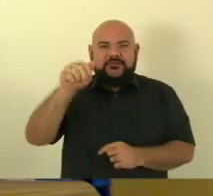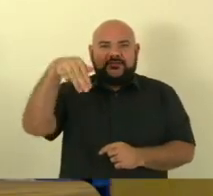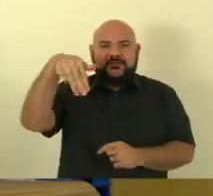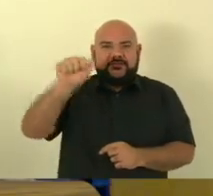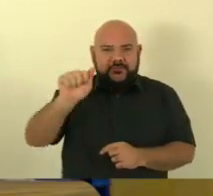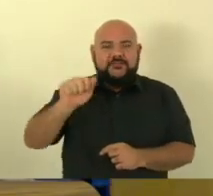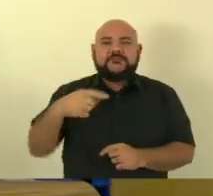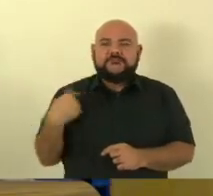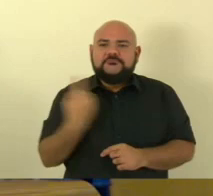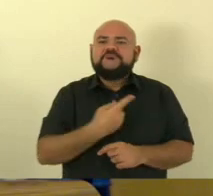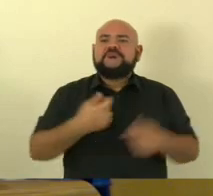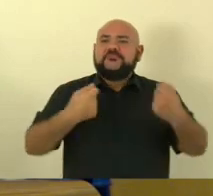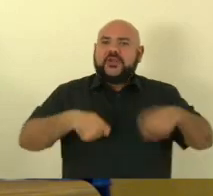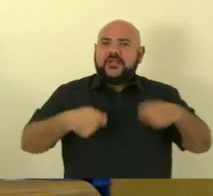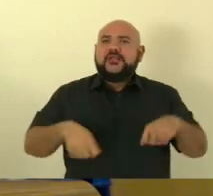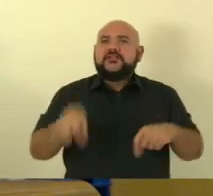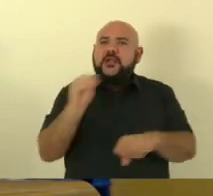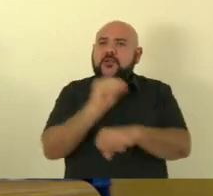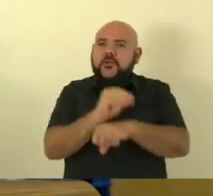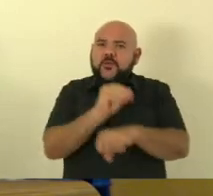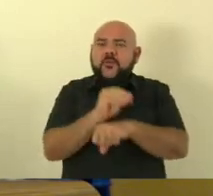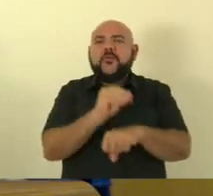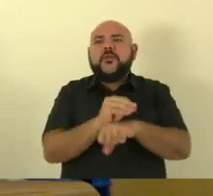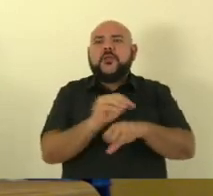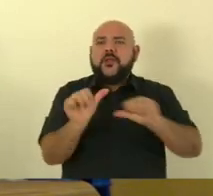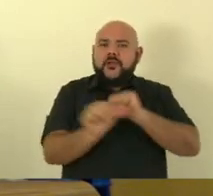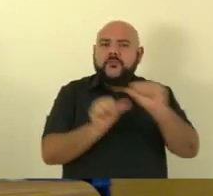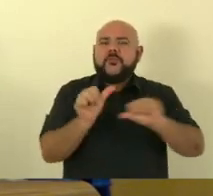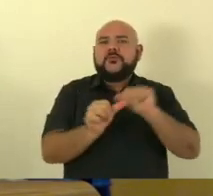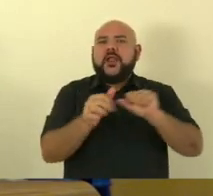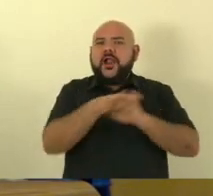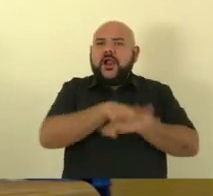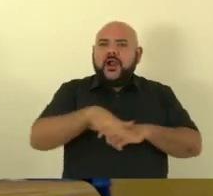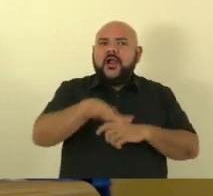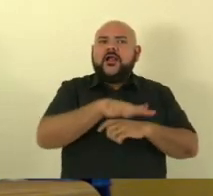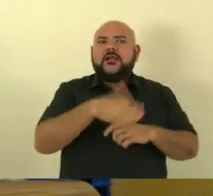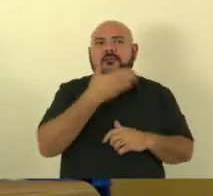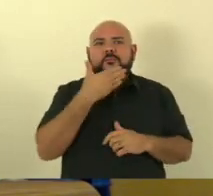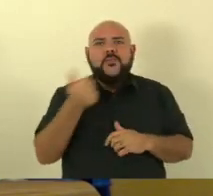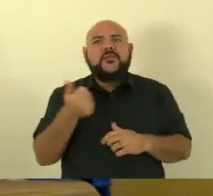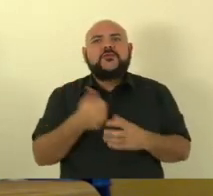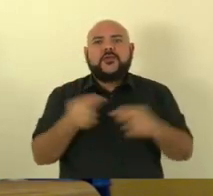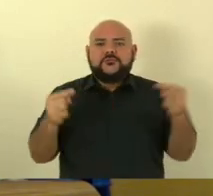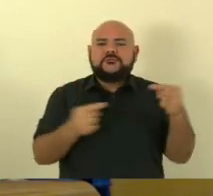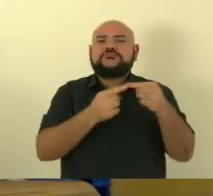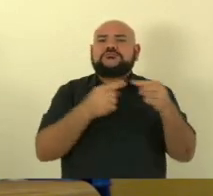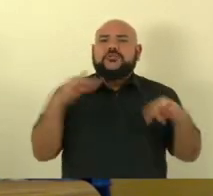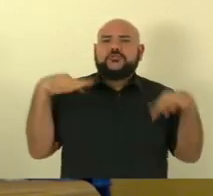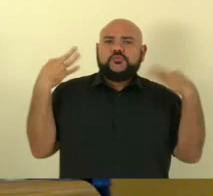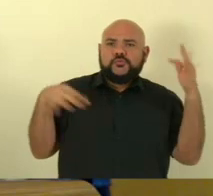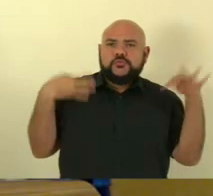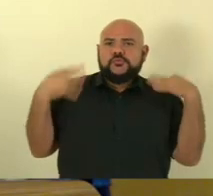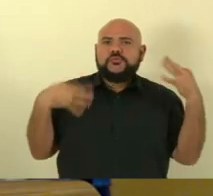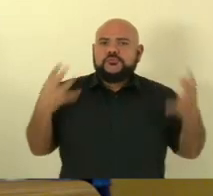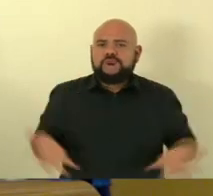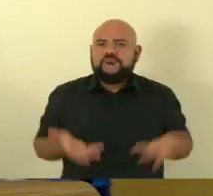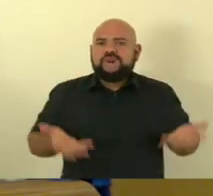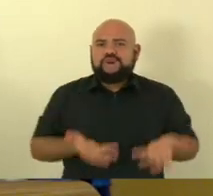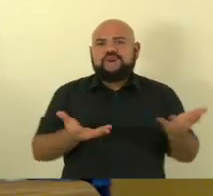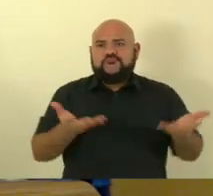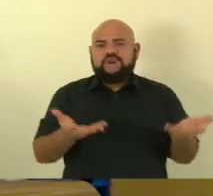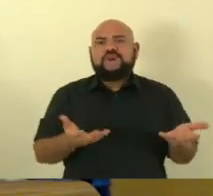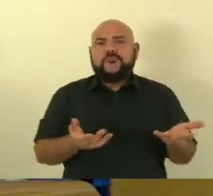dessas belezas naturais, transformar essa região definitivamente num polo de turismo nacional.